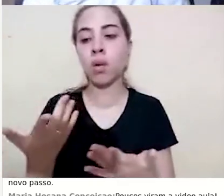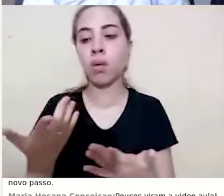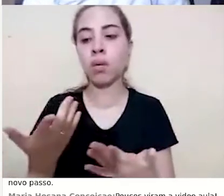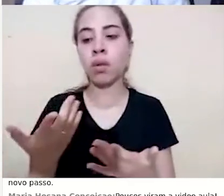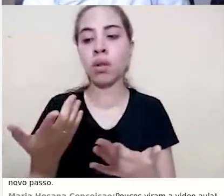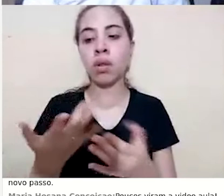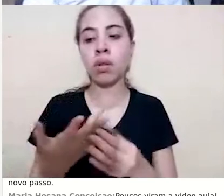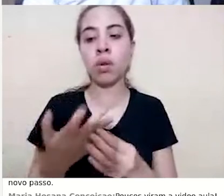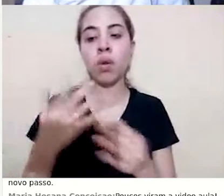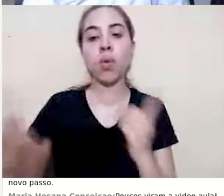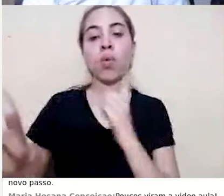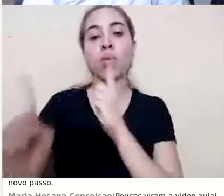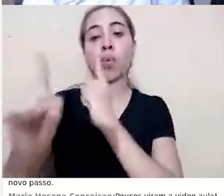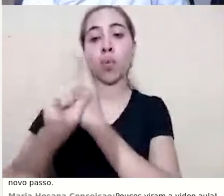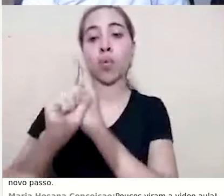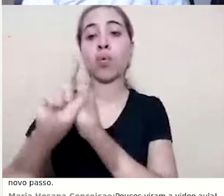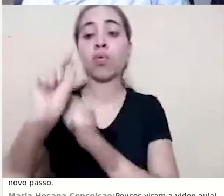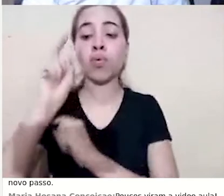encontro, né,